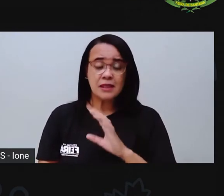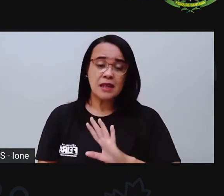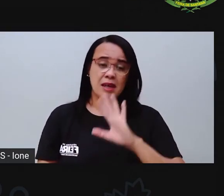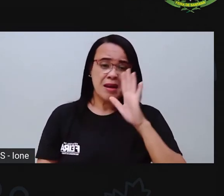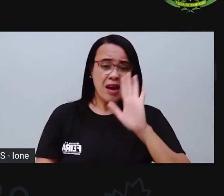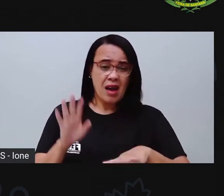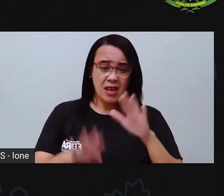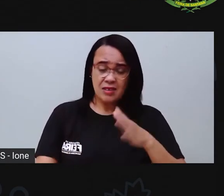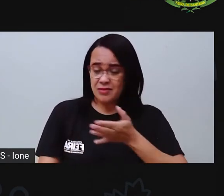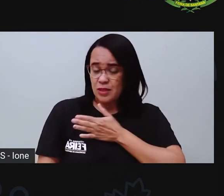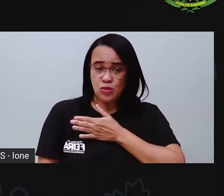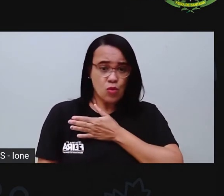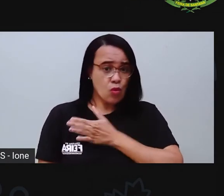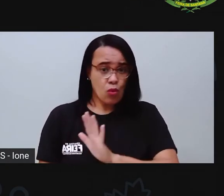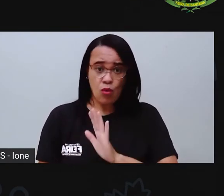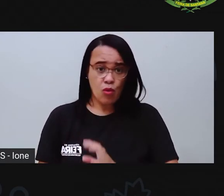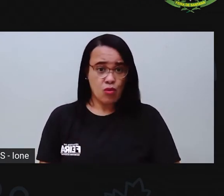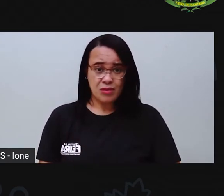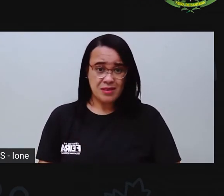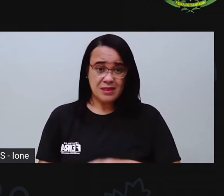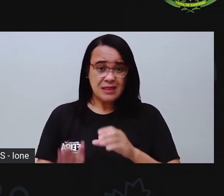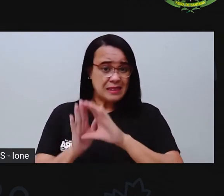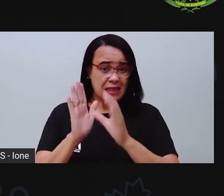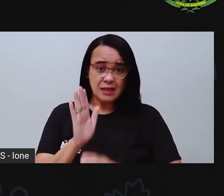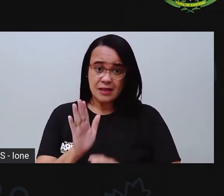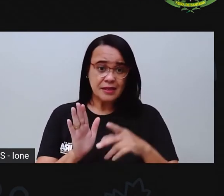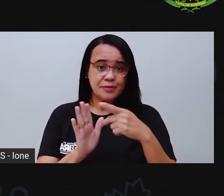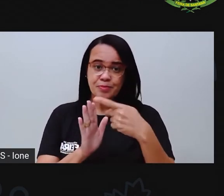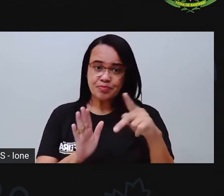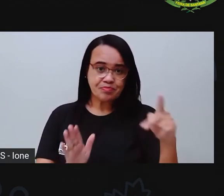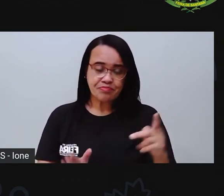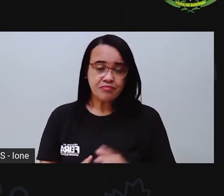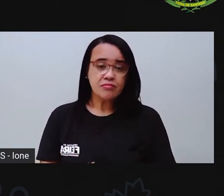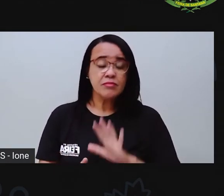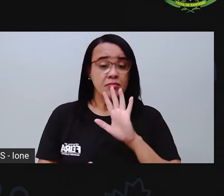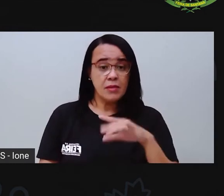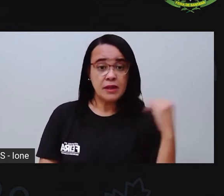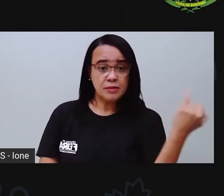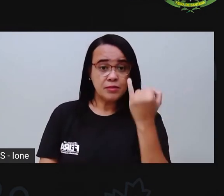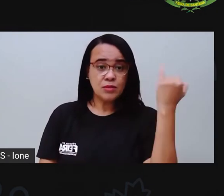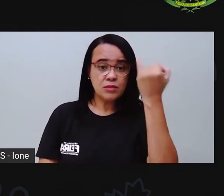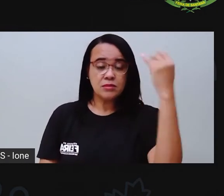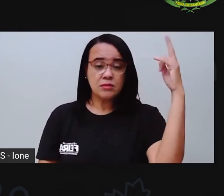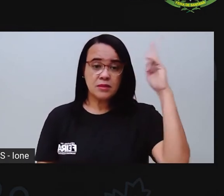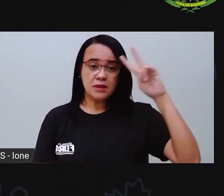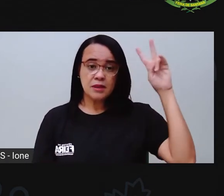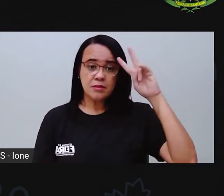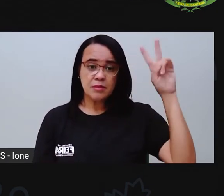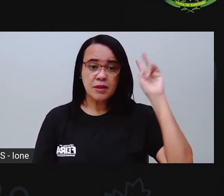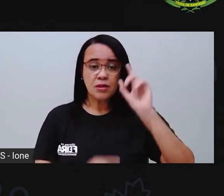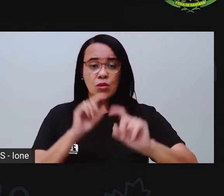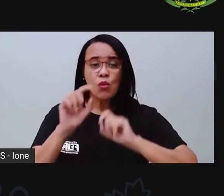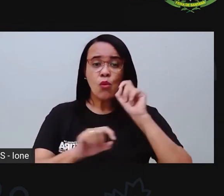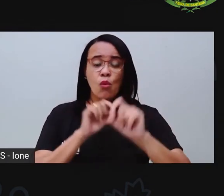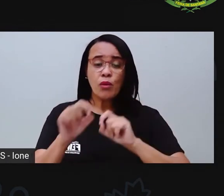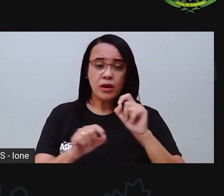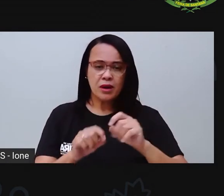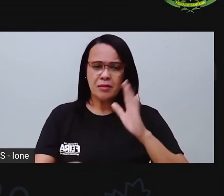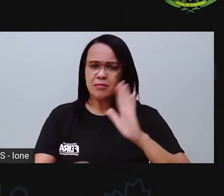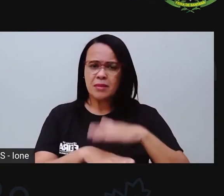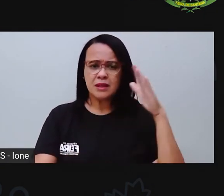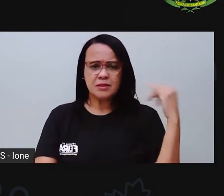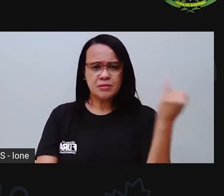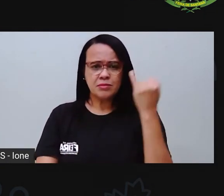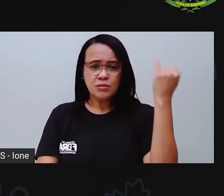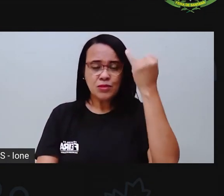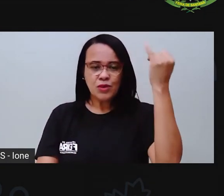temos, de uma característica que nós temos, né? Mas é bem importante a gente lembrar que o mais importante de tudo é